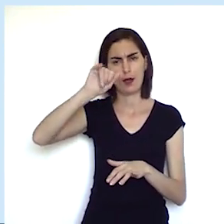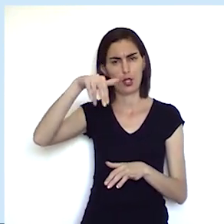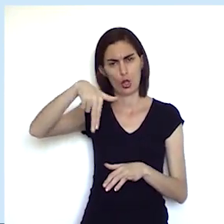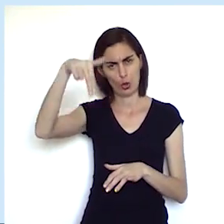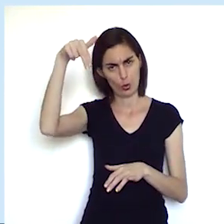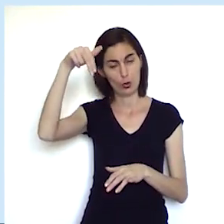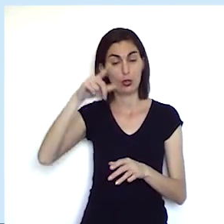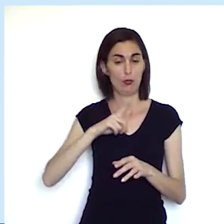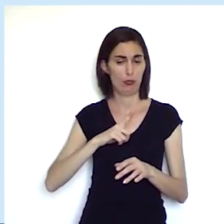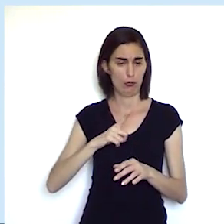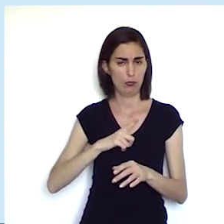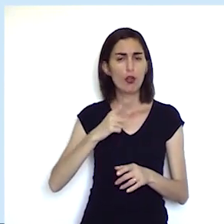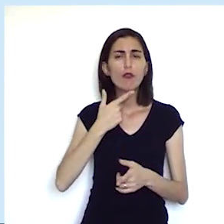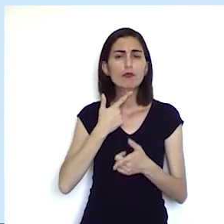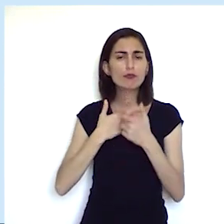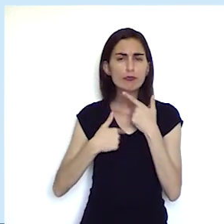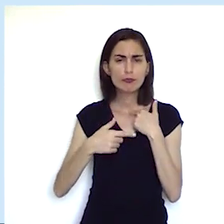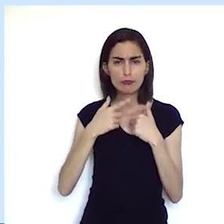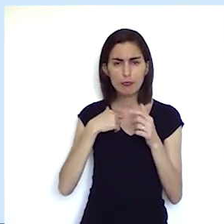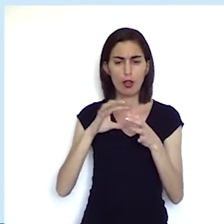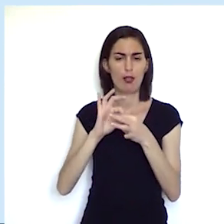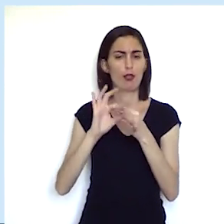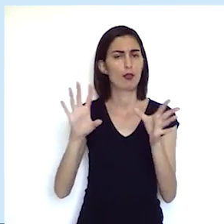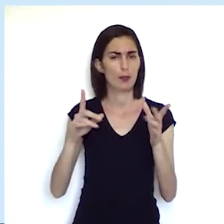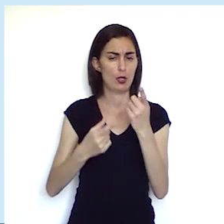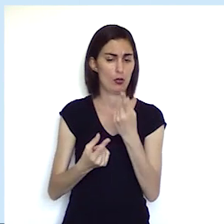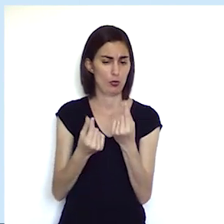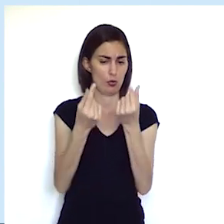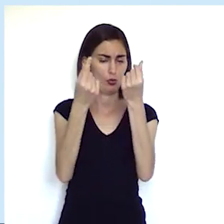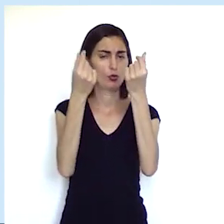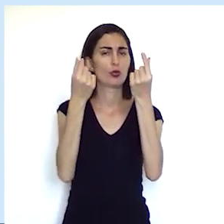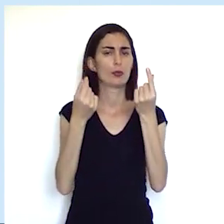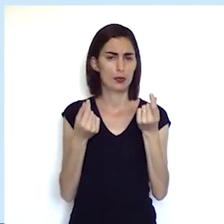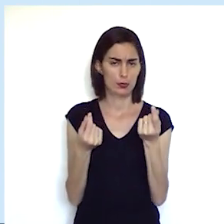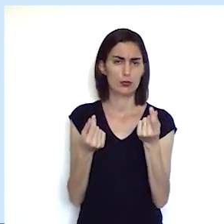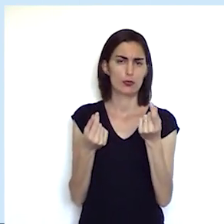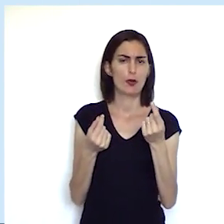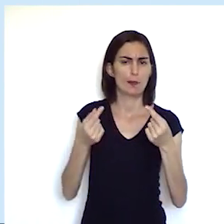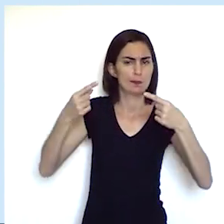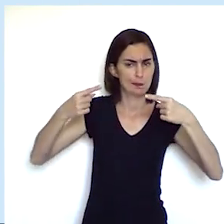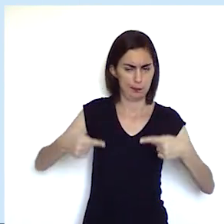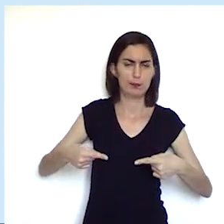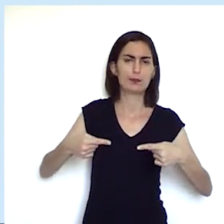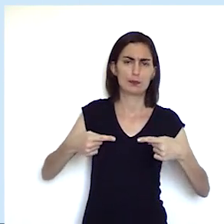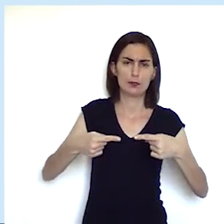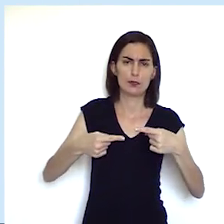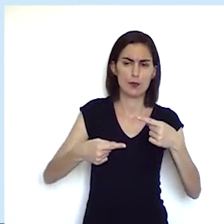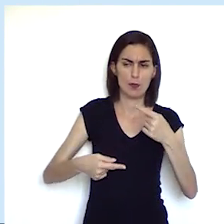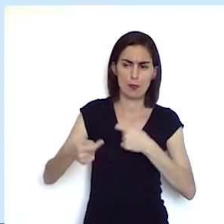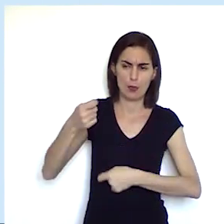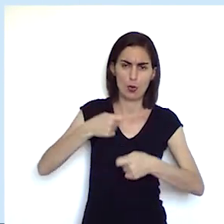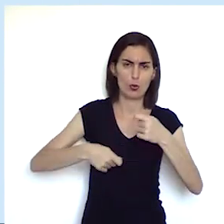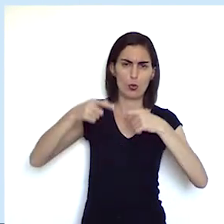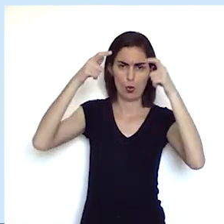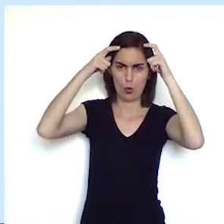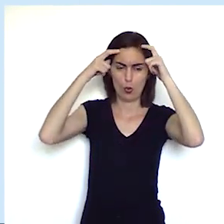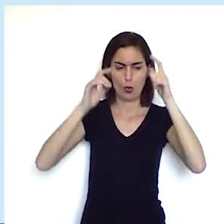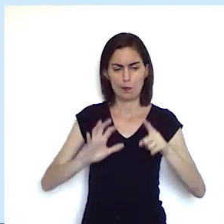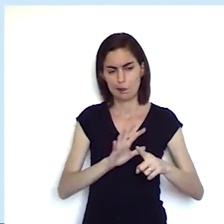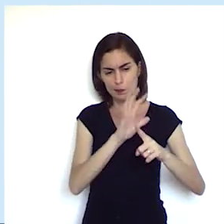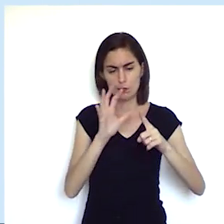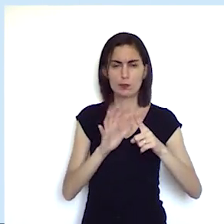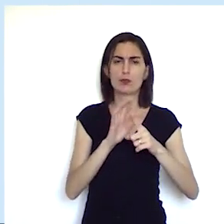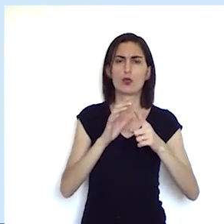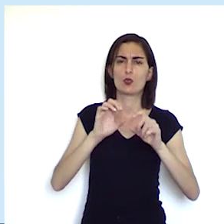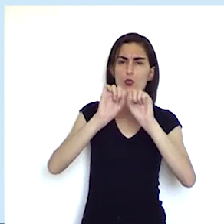tinham esse desejo do liberalismo econômico ou seja um enfrentamento ao monopólio da coroa porque o sistema